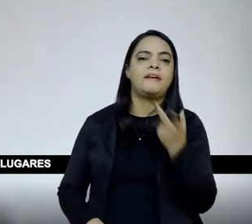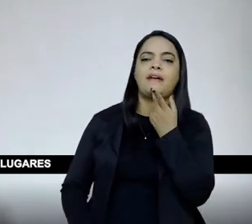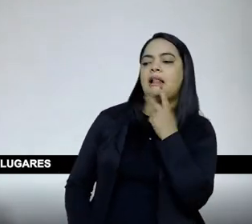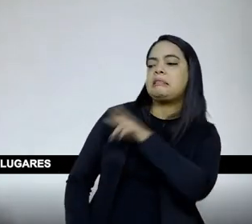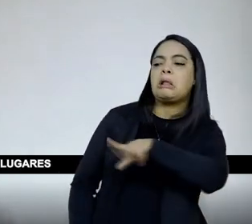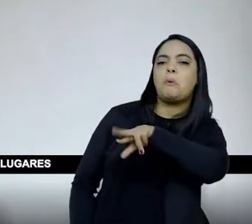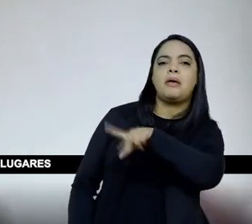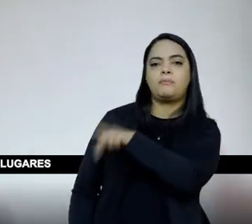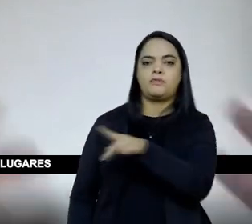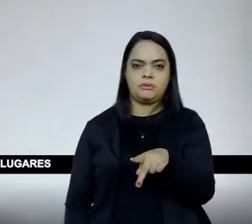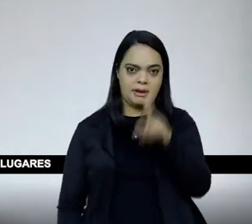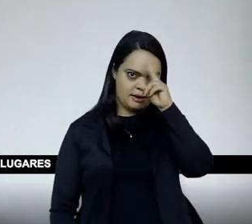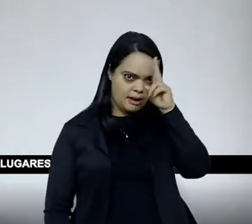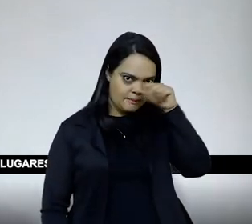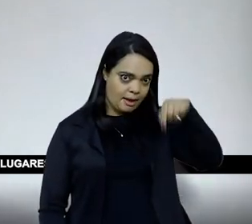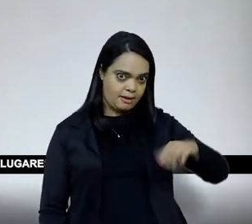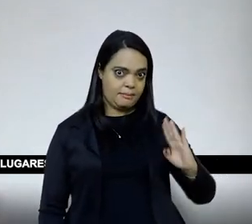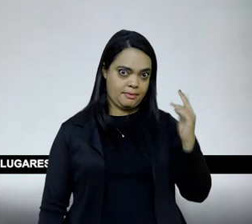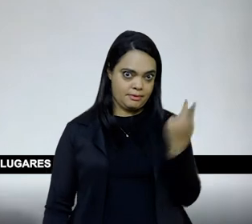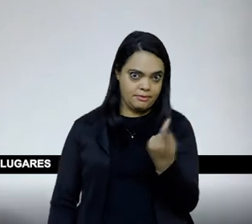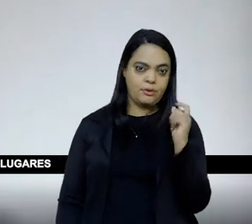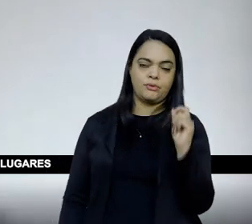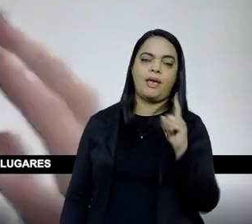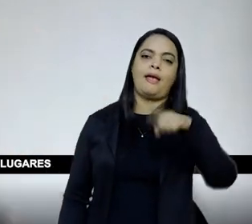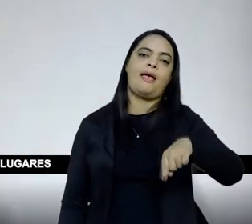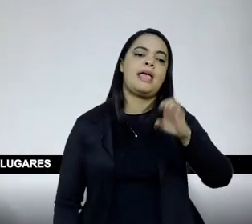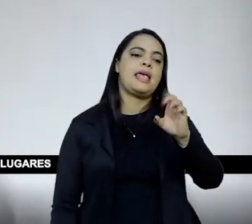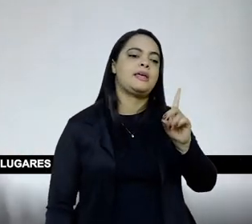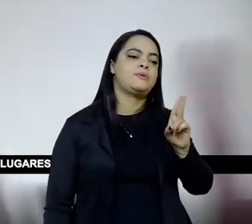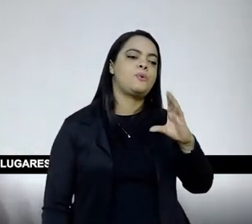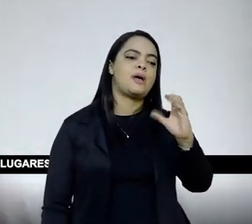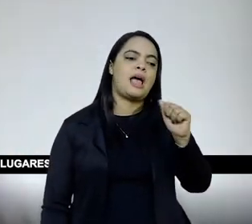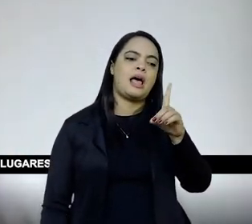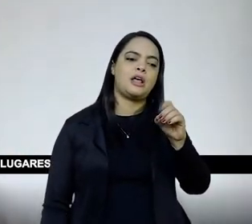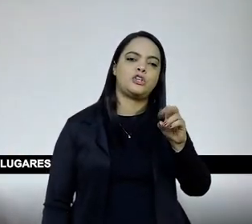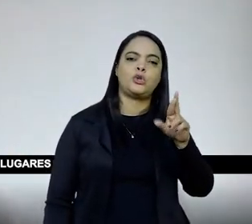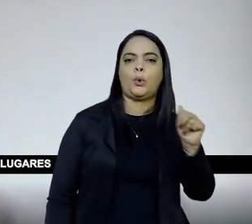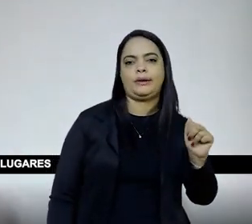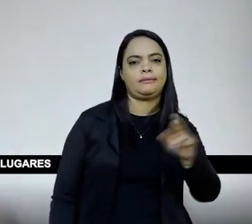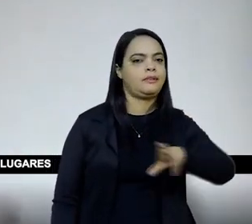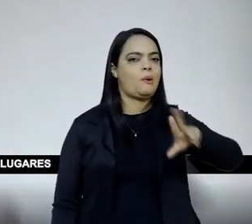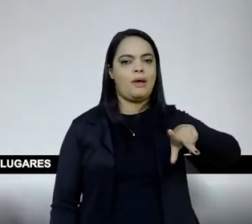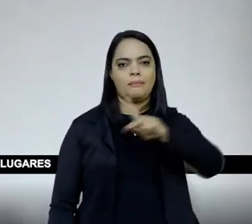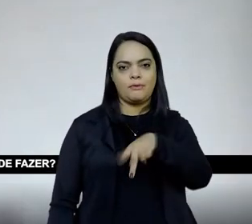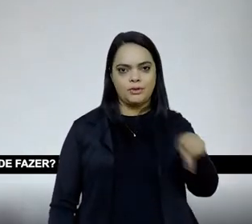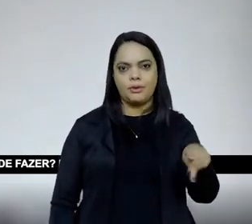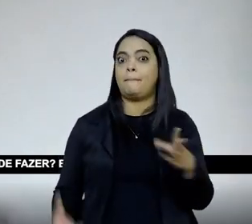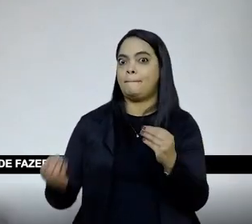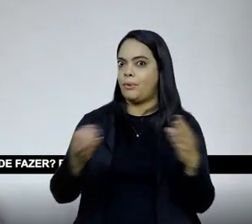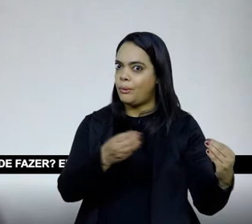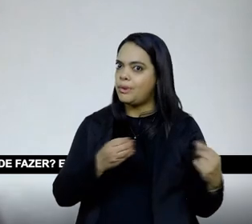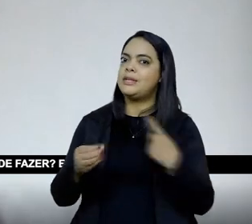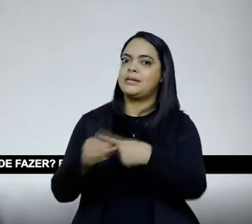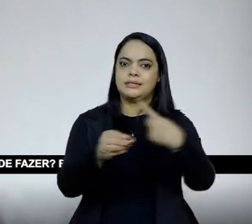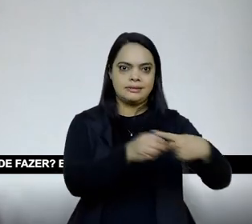lembra que aqui em Belo Horizonte a ideia de que são educadoras, não são professoras, em muitos lugares são assim,